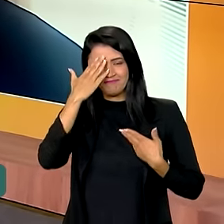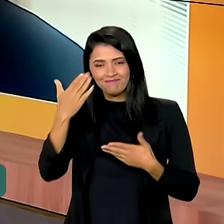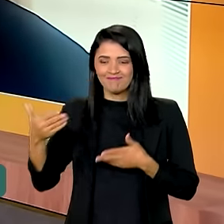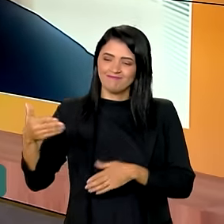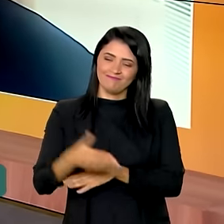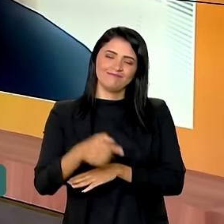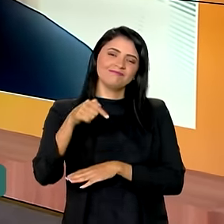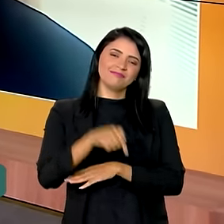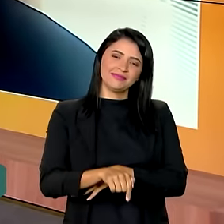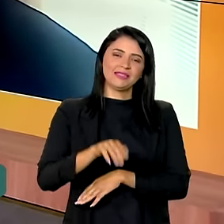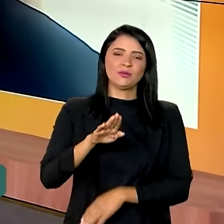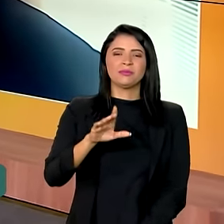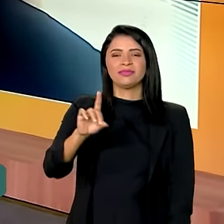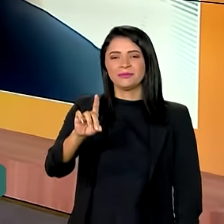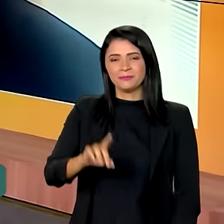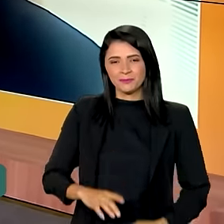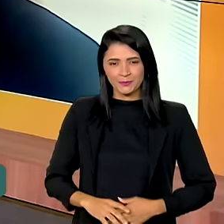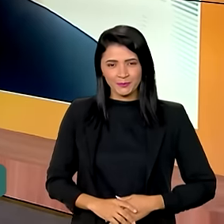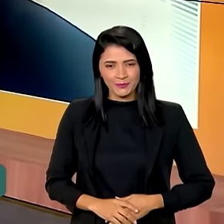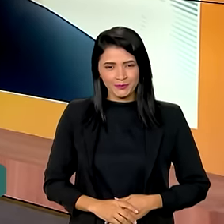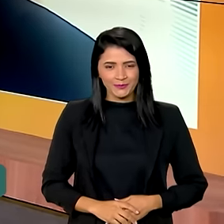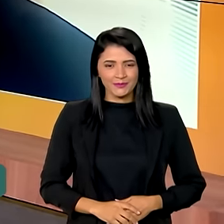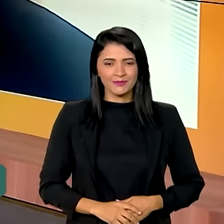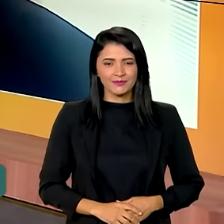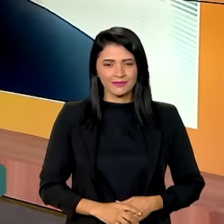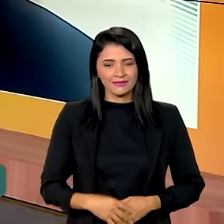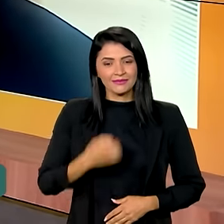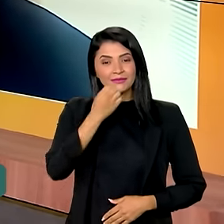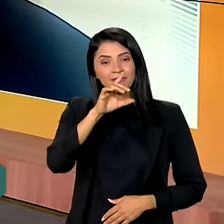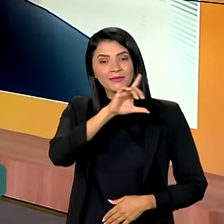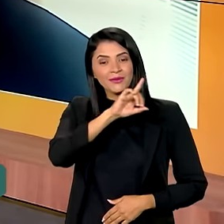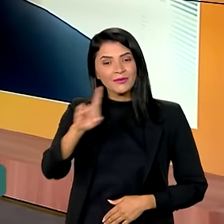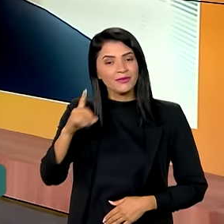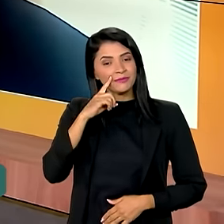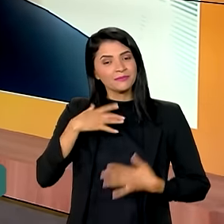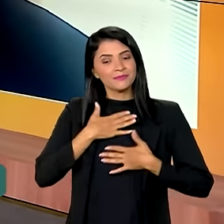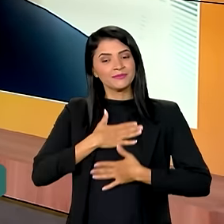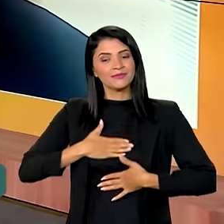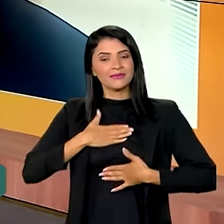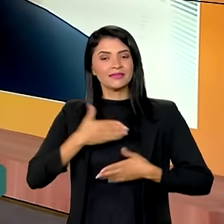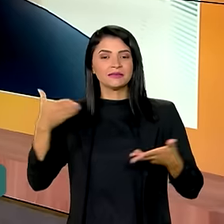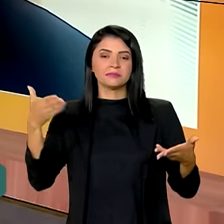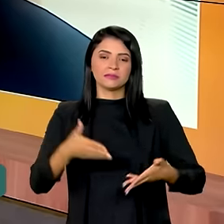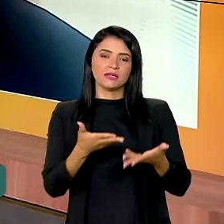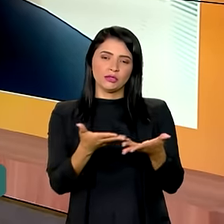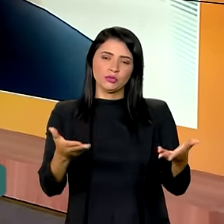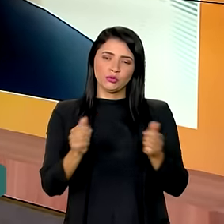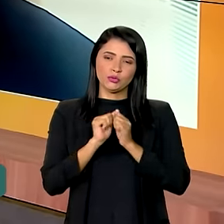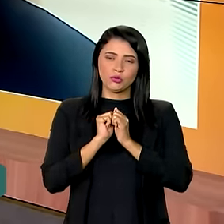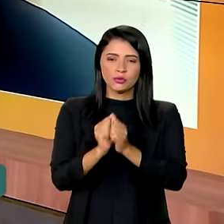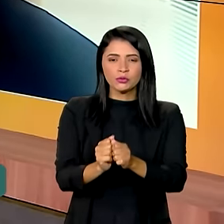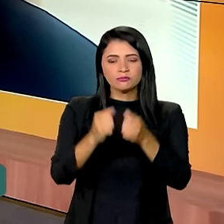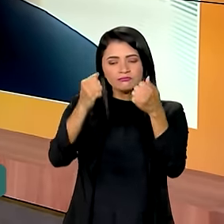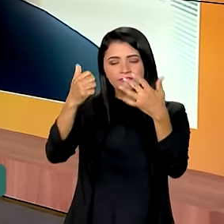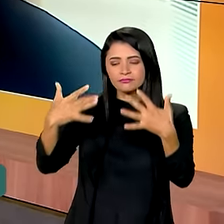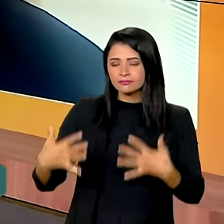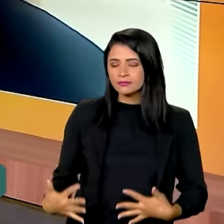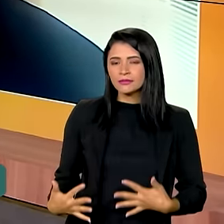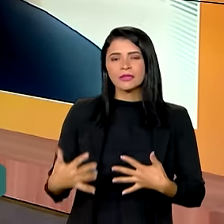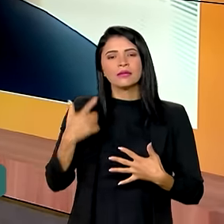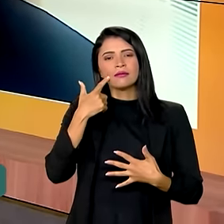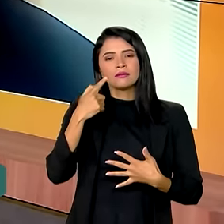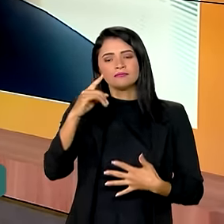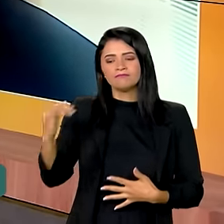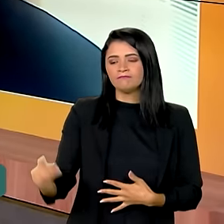participação aqui com a gente no Brasil em dia. Bom dia, Renata. É um prazer estar aqui com vocês para poder esclarecer esse